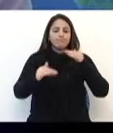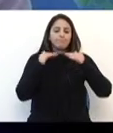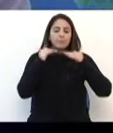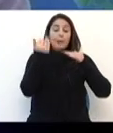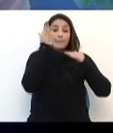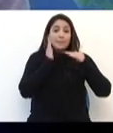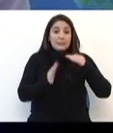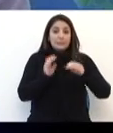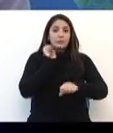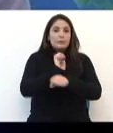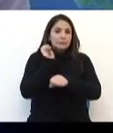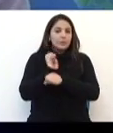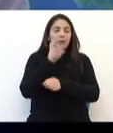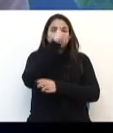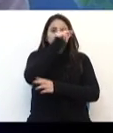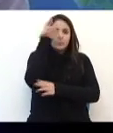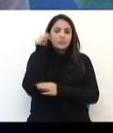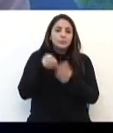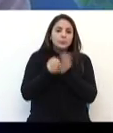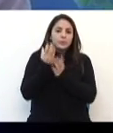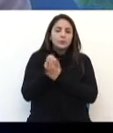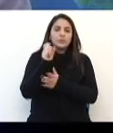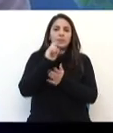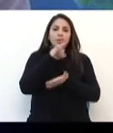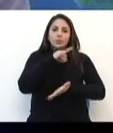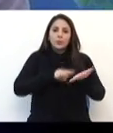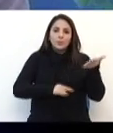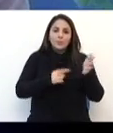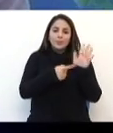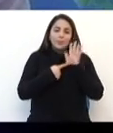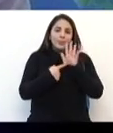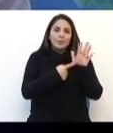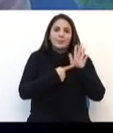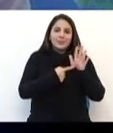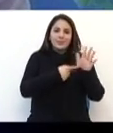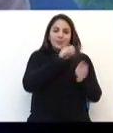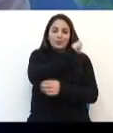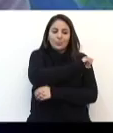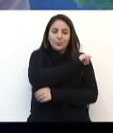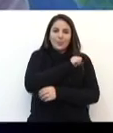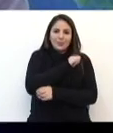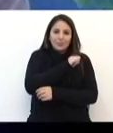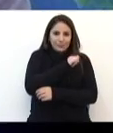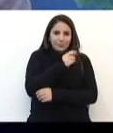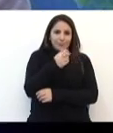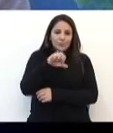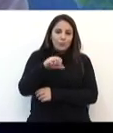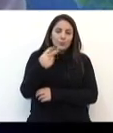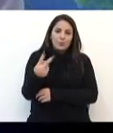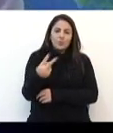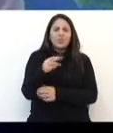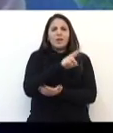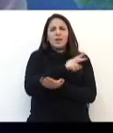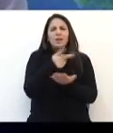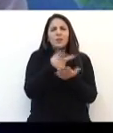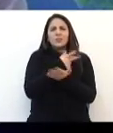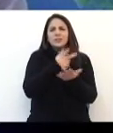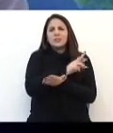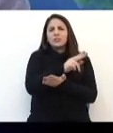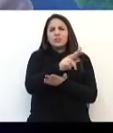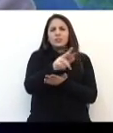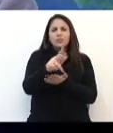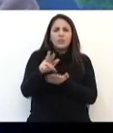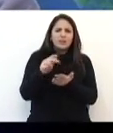municípios, tentando produzir documentação para ser apresentado na Rio 92. E isso ocorreu em outros países também,